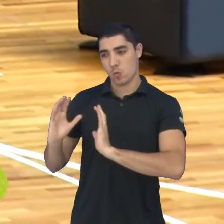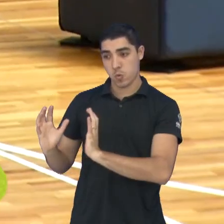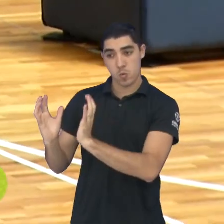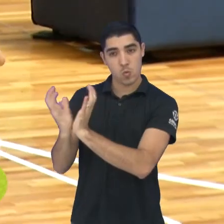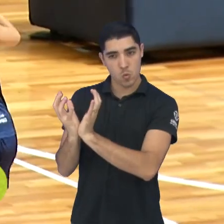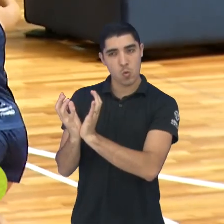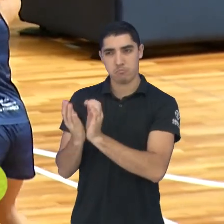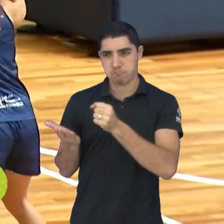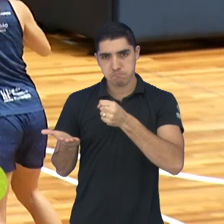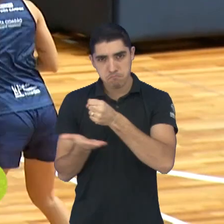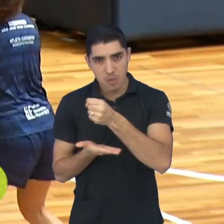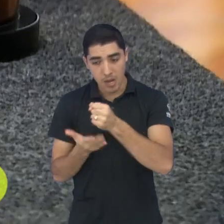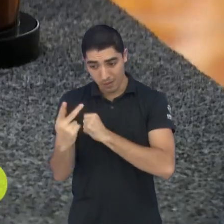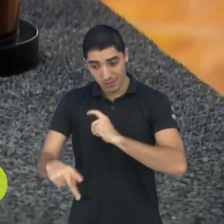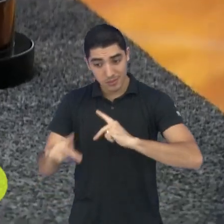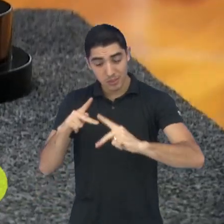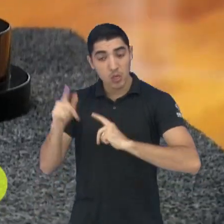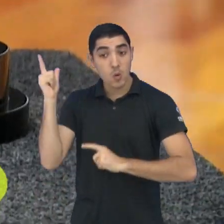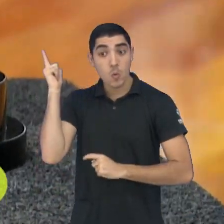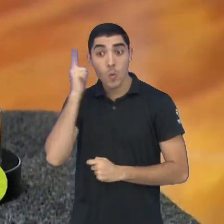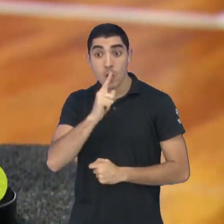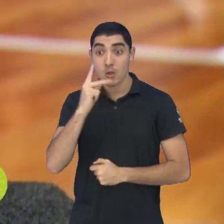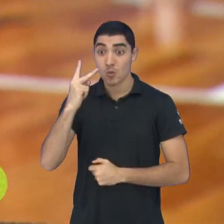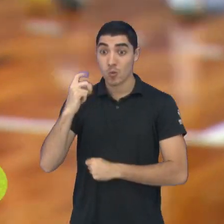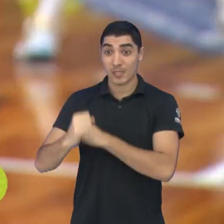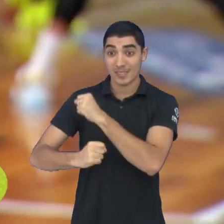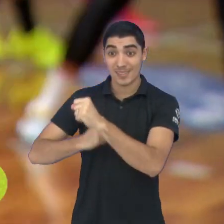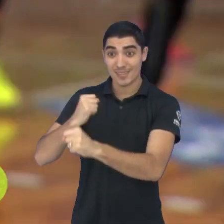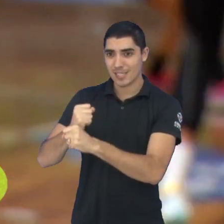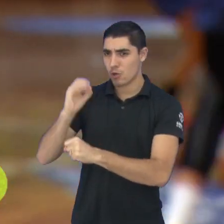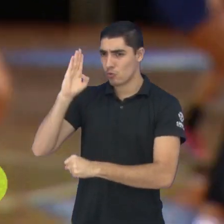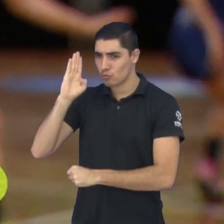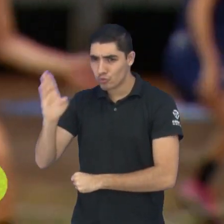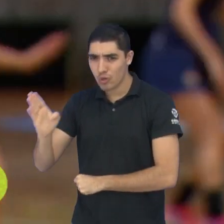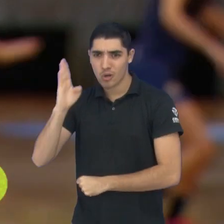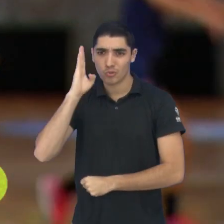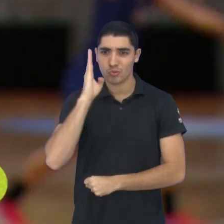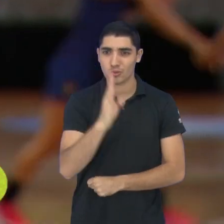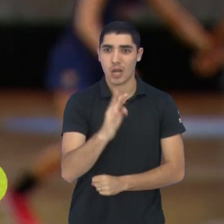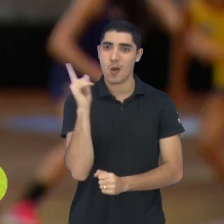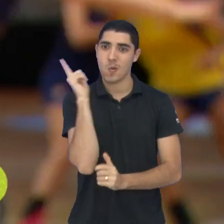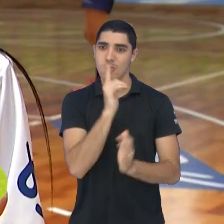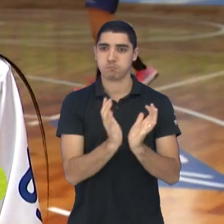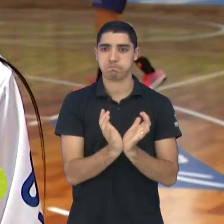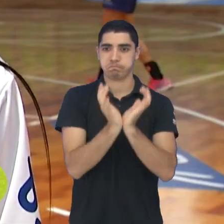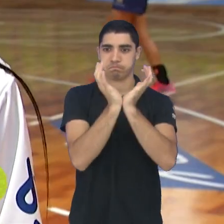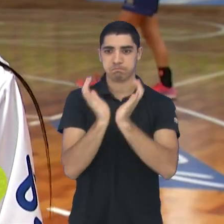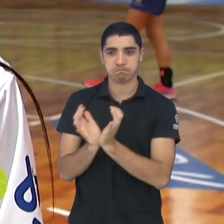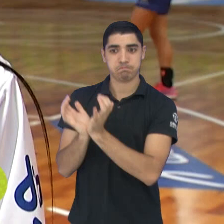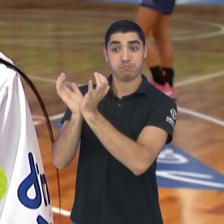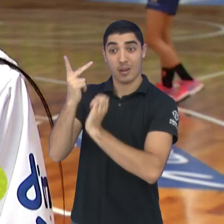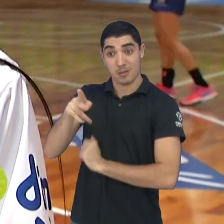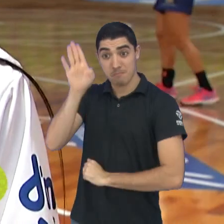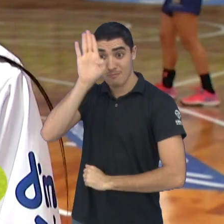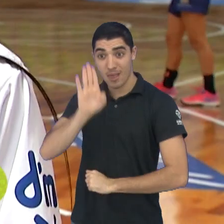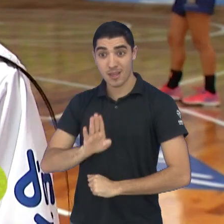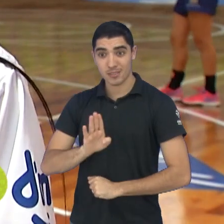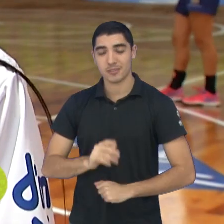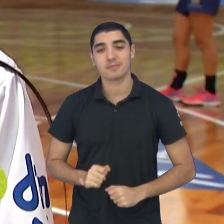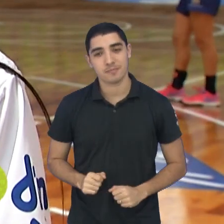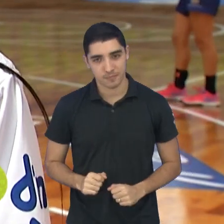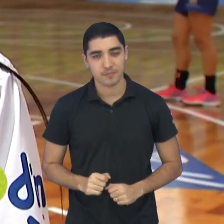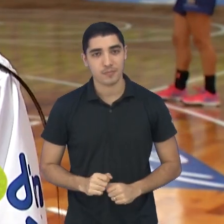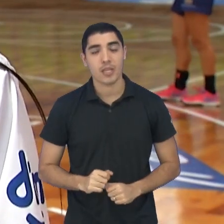e de base de São José conquista dois títulos seguidos em campeonatos nacionais. Nós fomos nesse campeonato com três